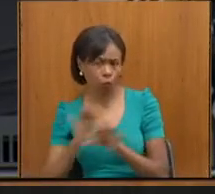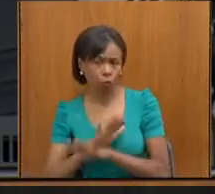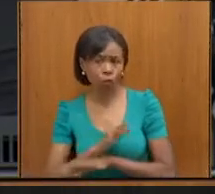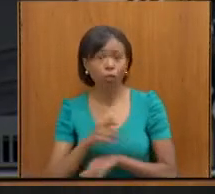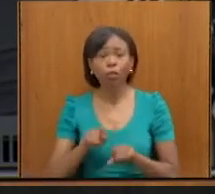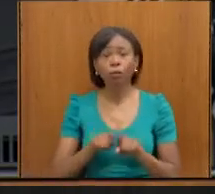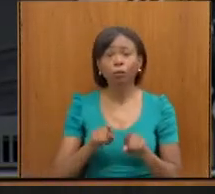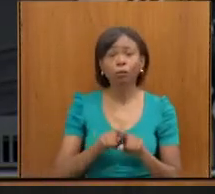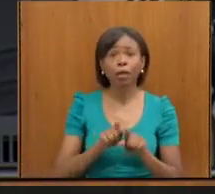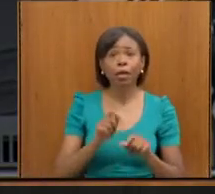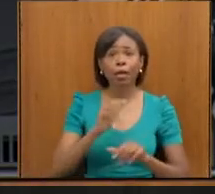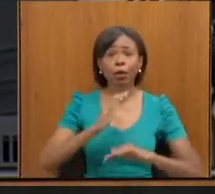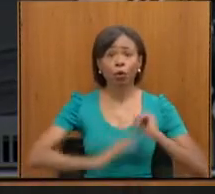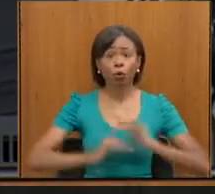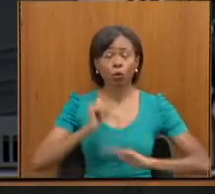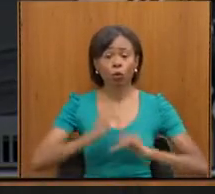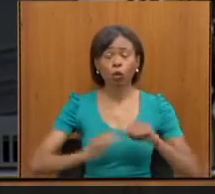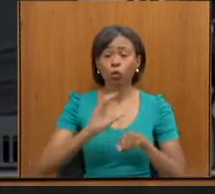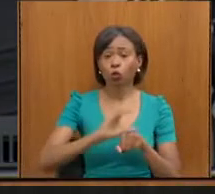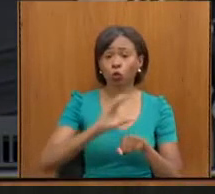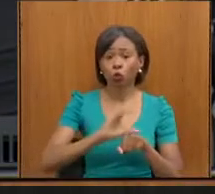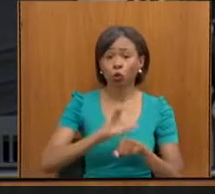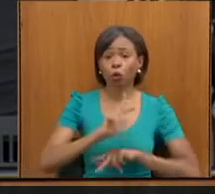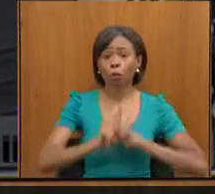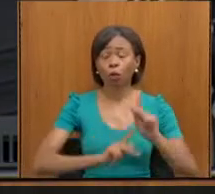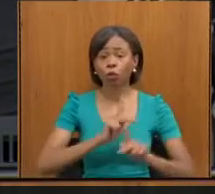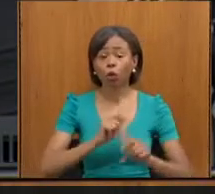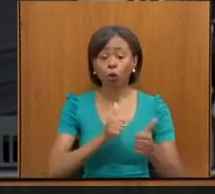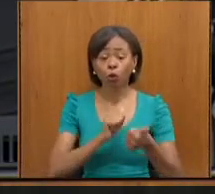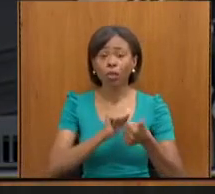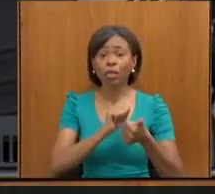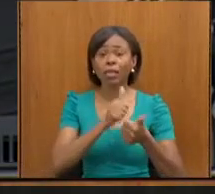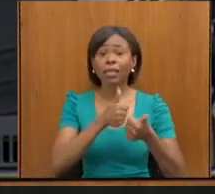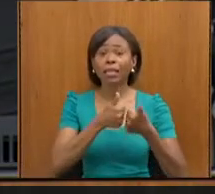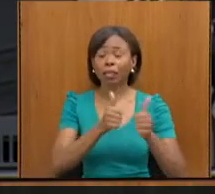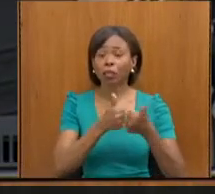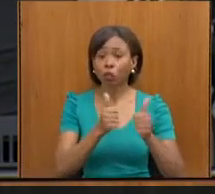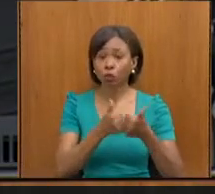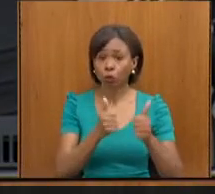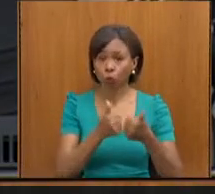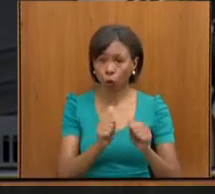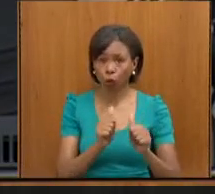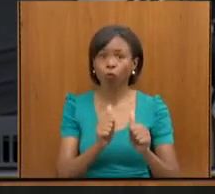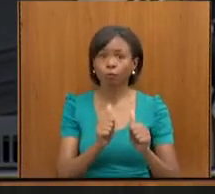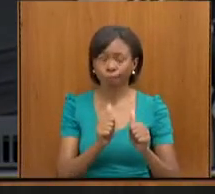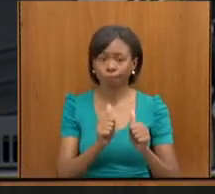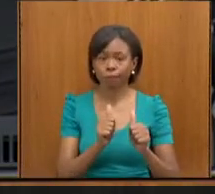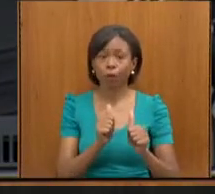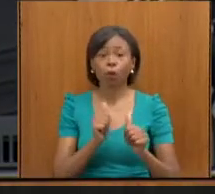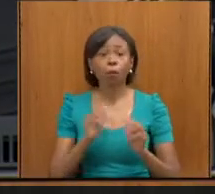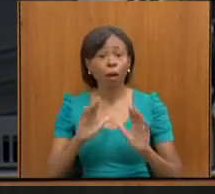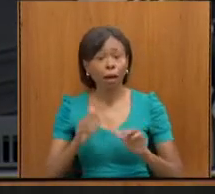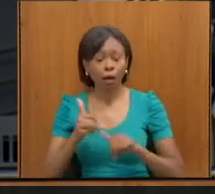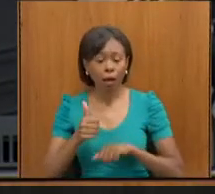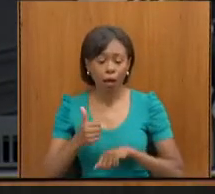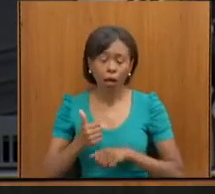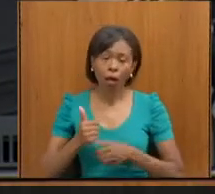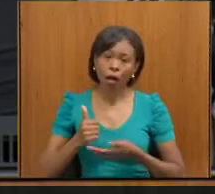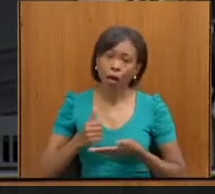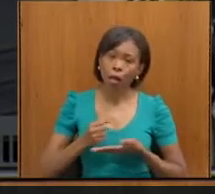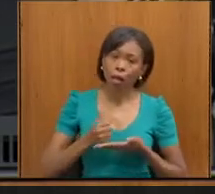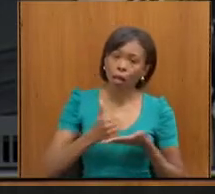de transporte intermunicipal para melhoria no atendimento à pessoa com deficiência no transporte coletivo, capacitação para os